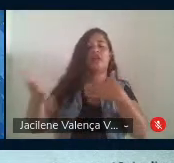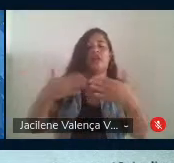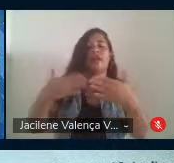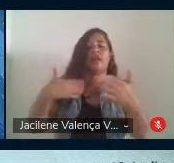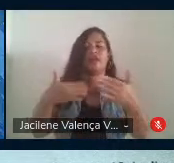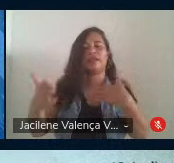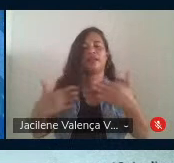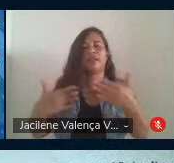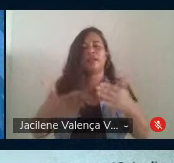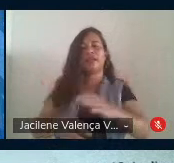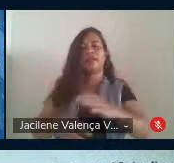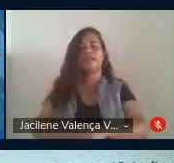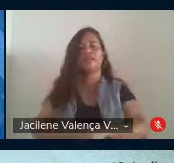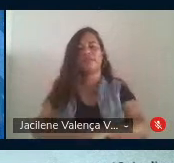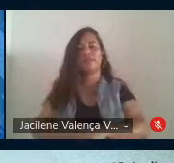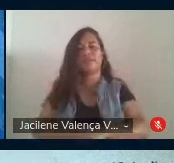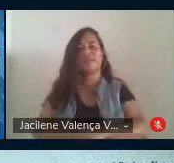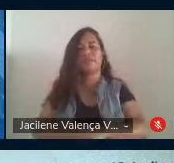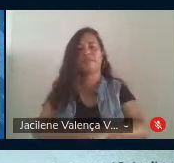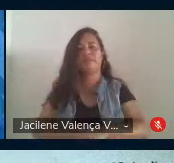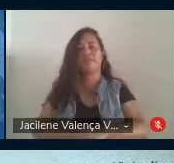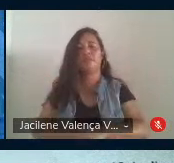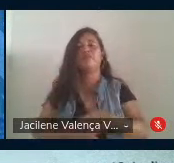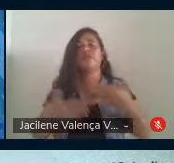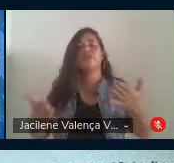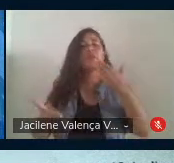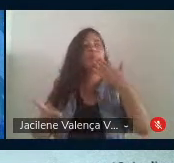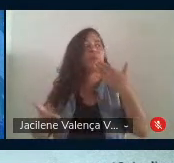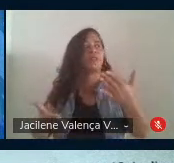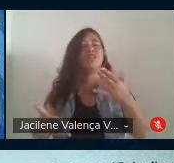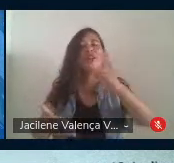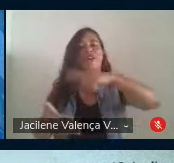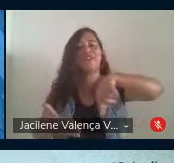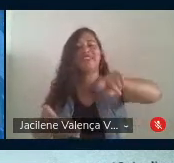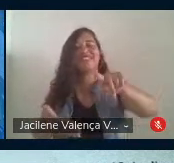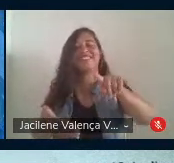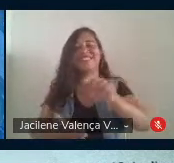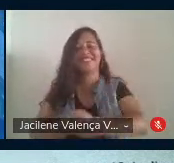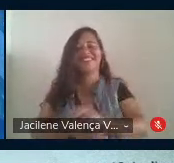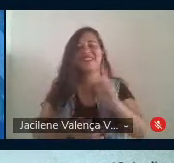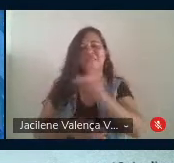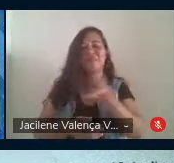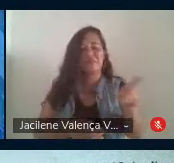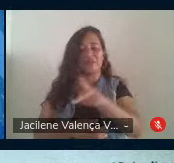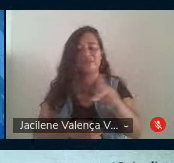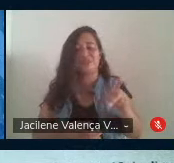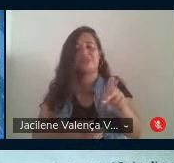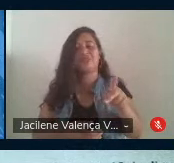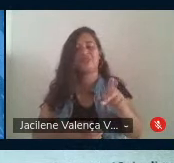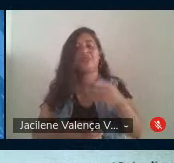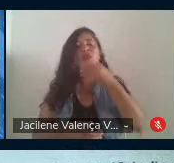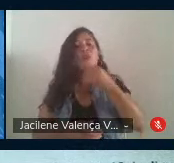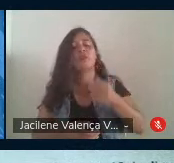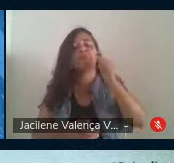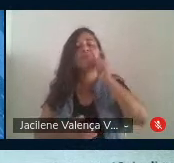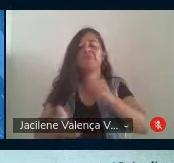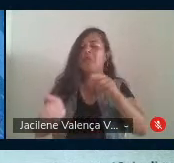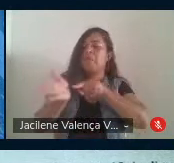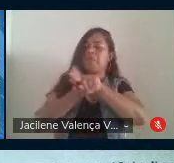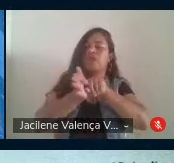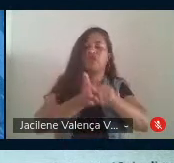apelamos a você, professor, professora, educador, educadora, pesquisador, pesquisadora,